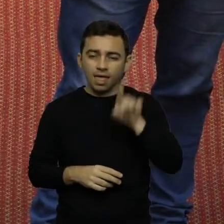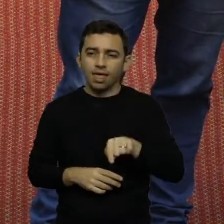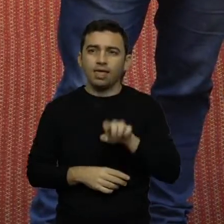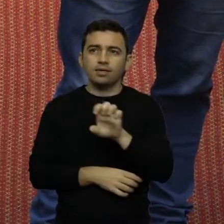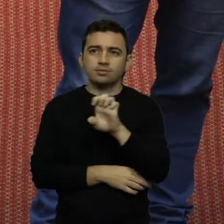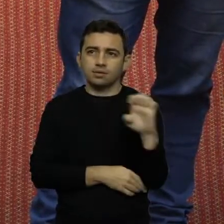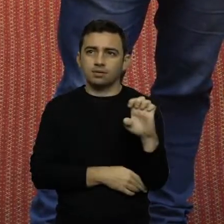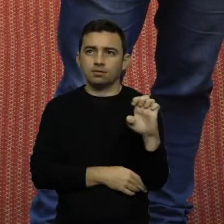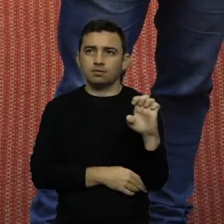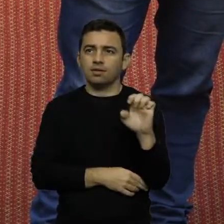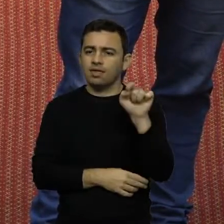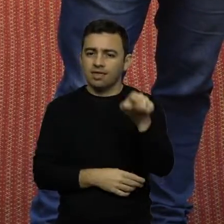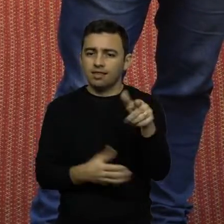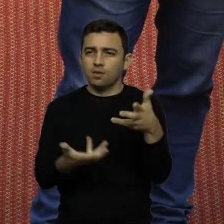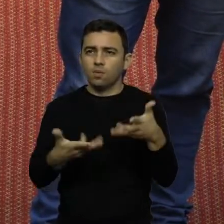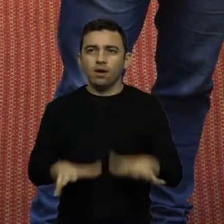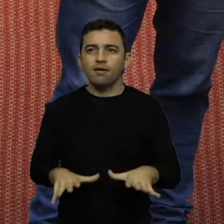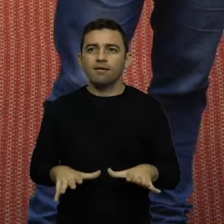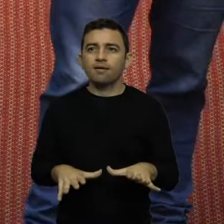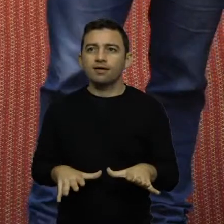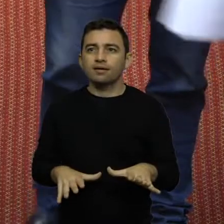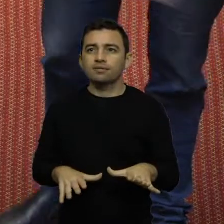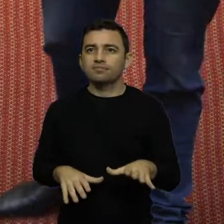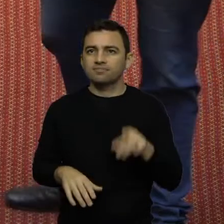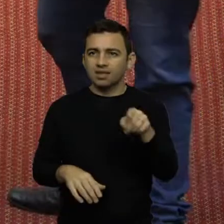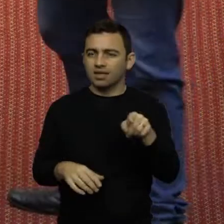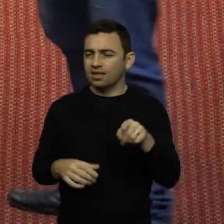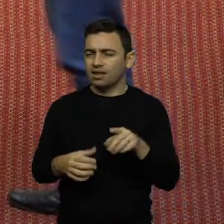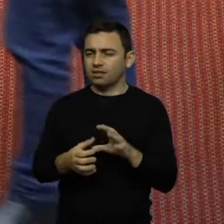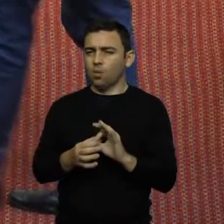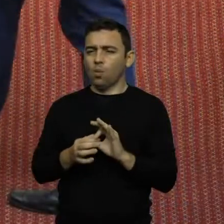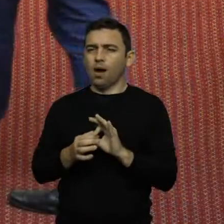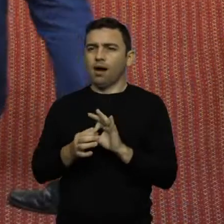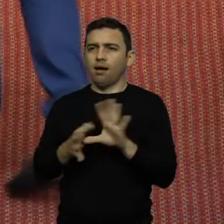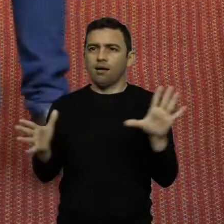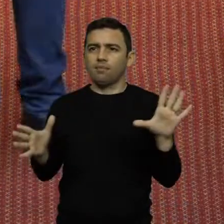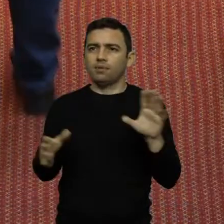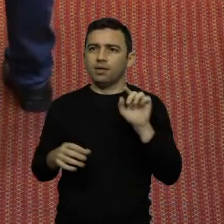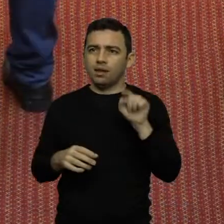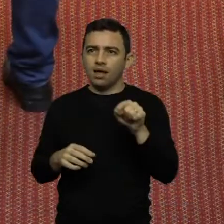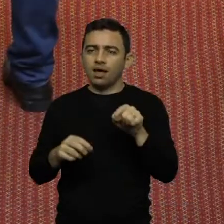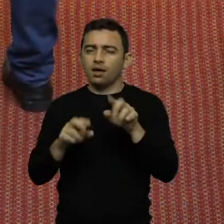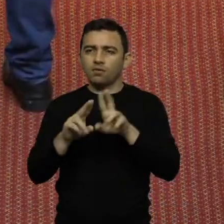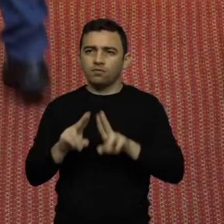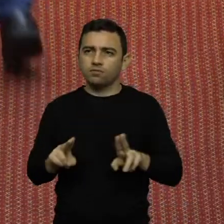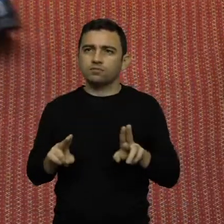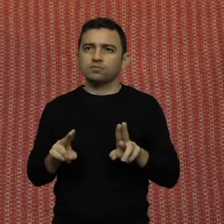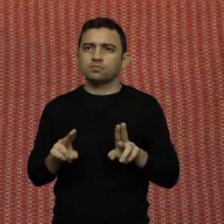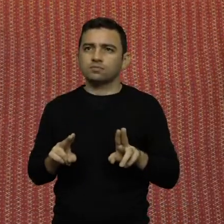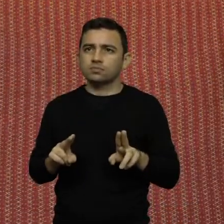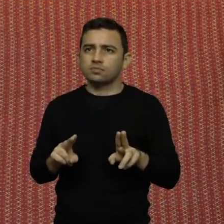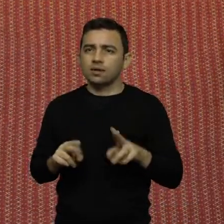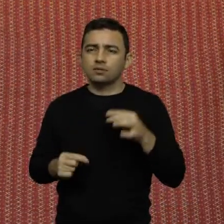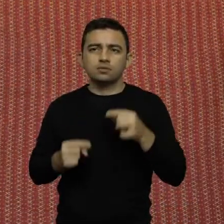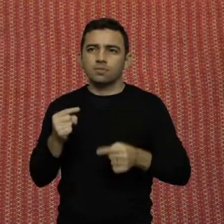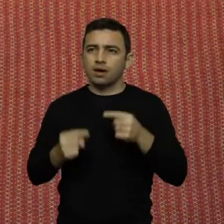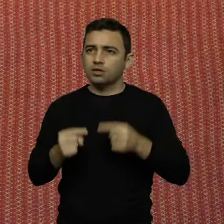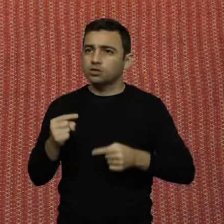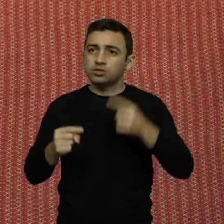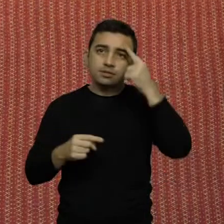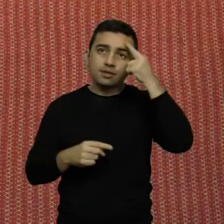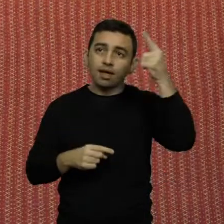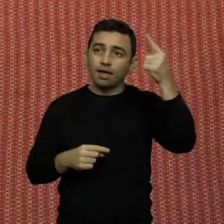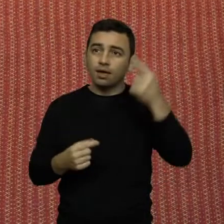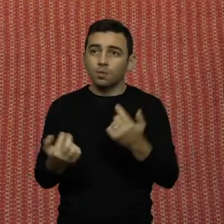Então, ele não queria. Ou seja, ele não abre a universidade, ele não abriu o seu centro para um debate de ideias plural.